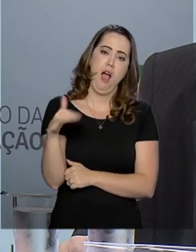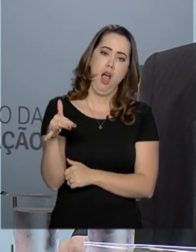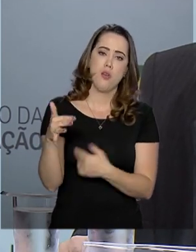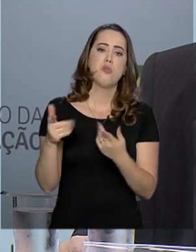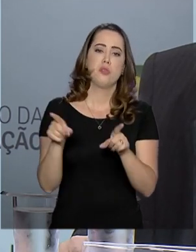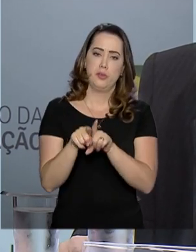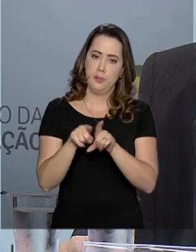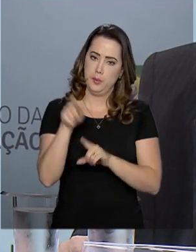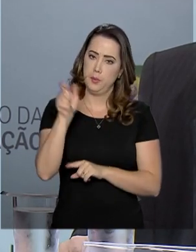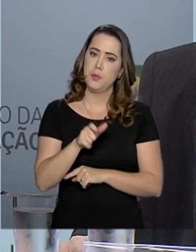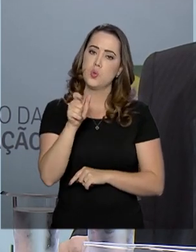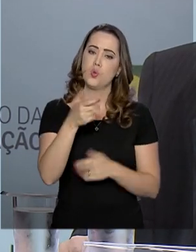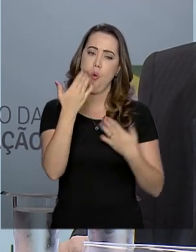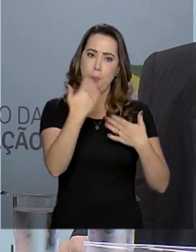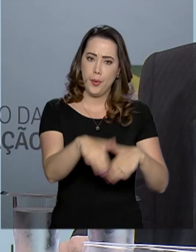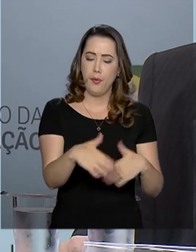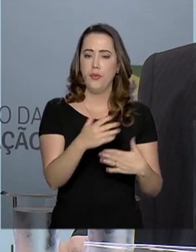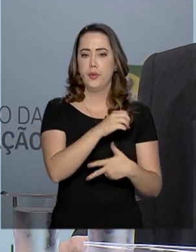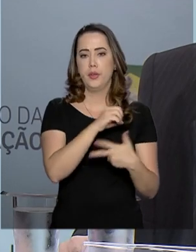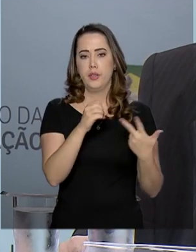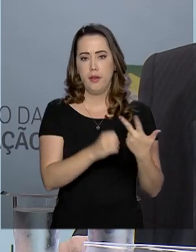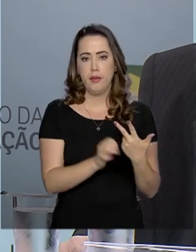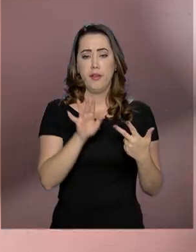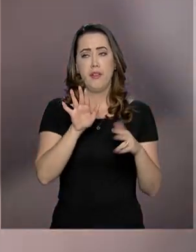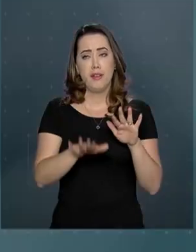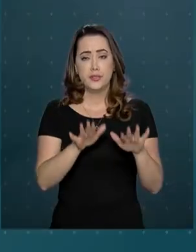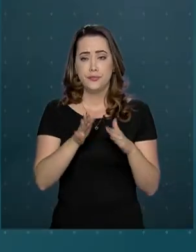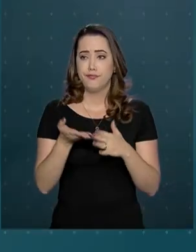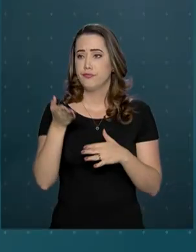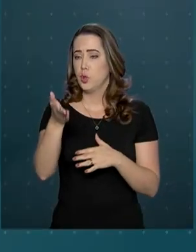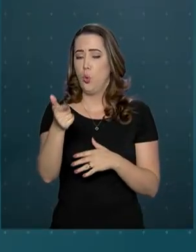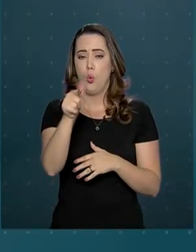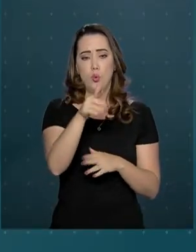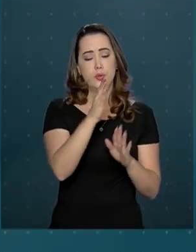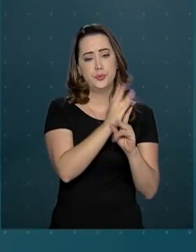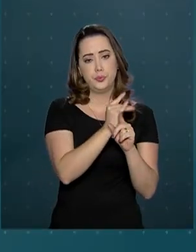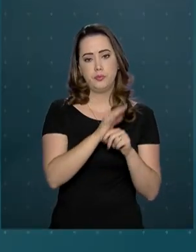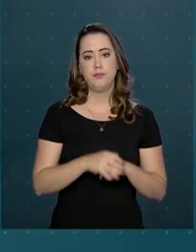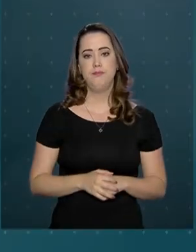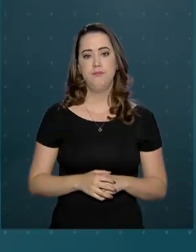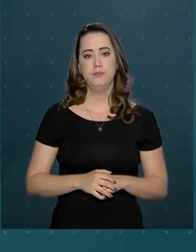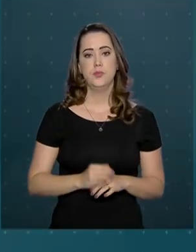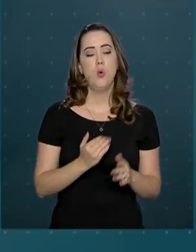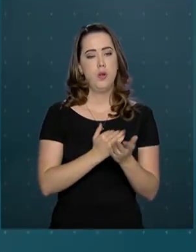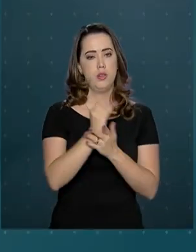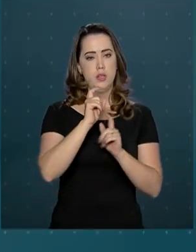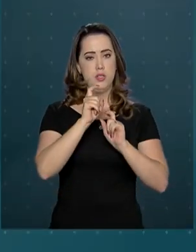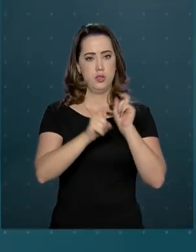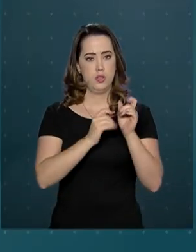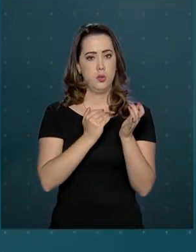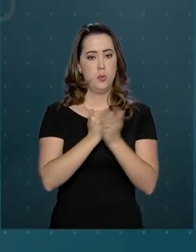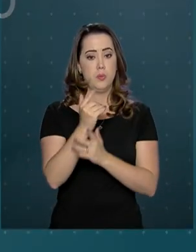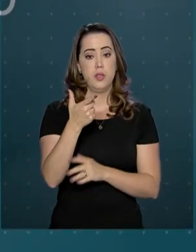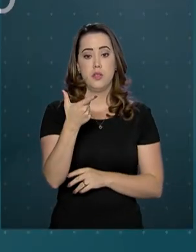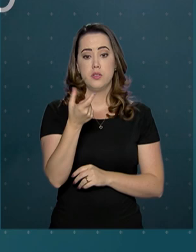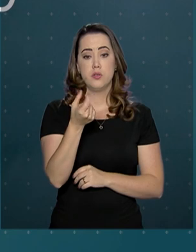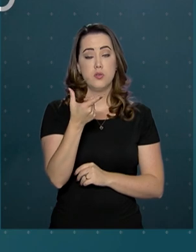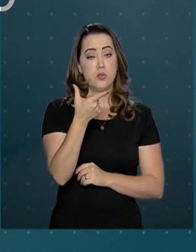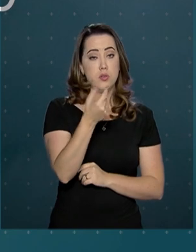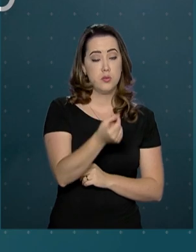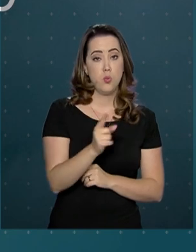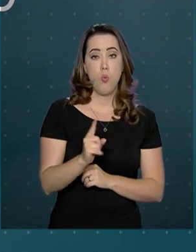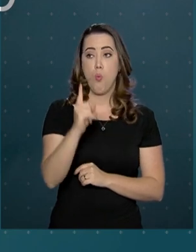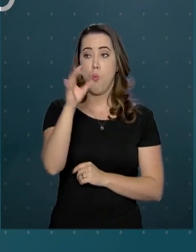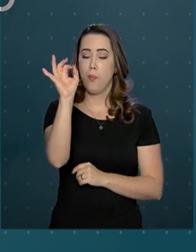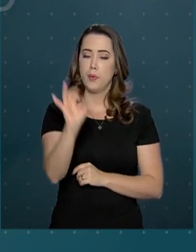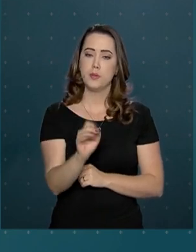dinheiro, deslocamento, custo de aluguel, de hospedagem. O Enem digital começa a ser implantado em 2020 para 1% dos